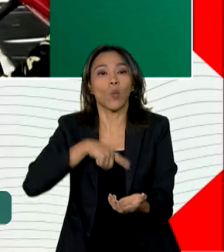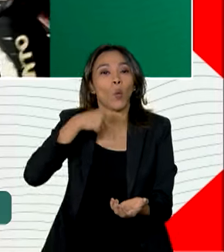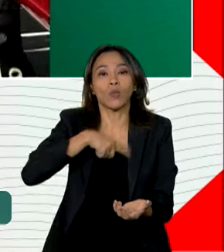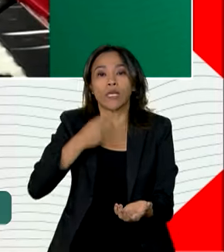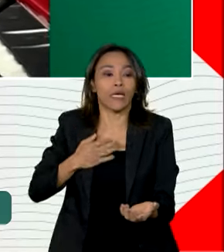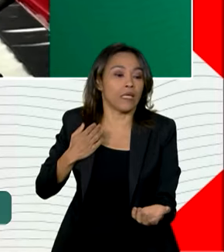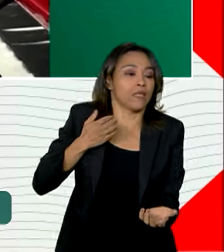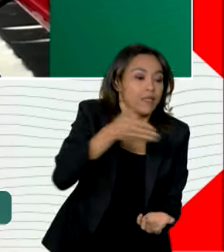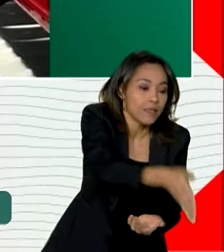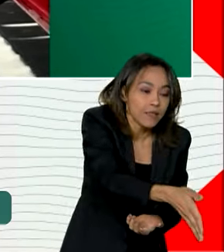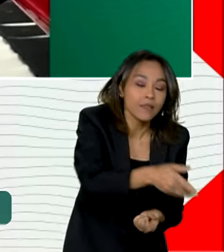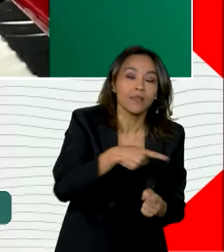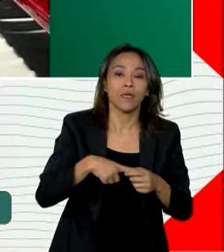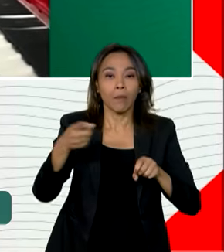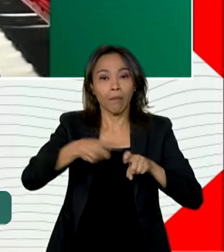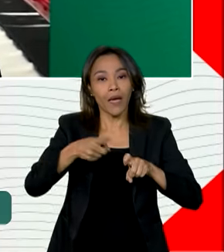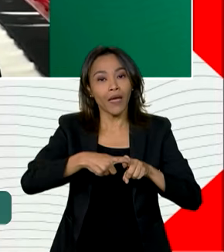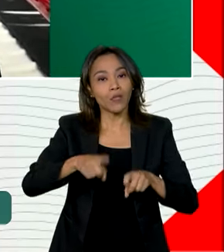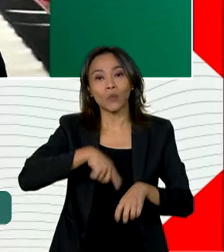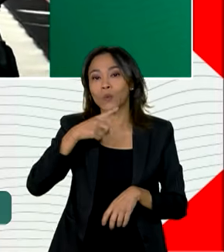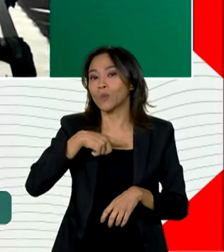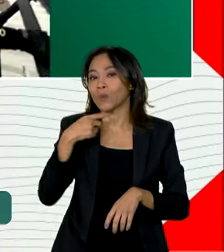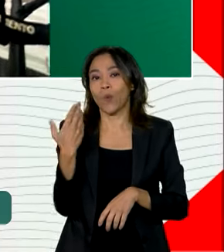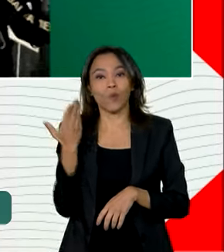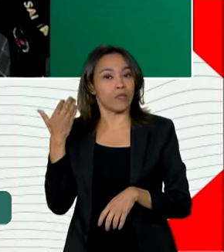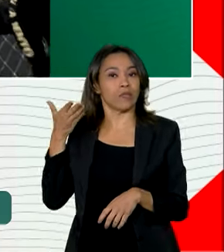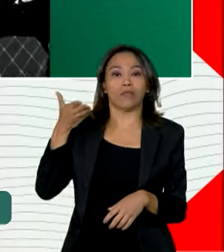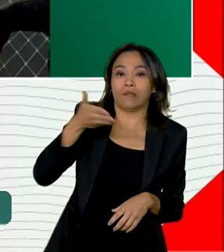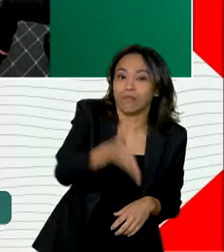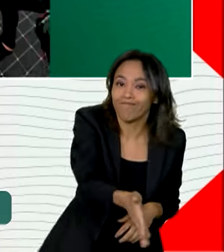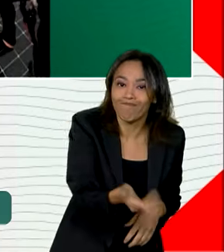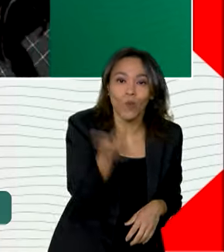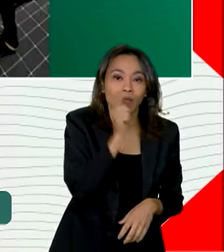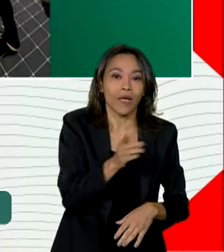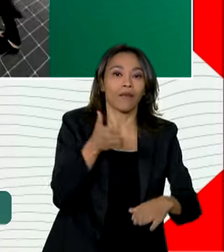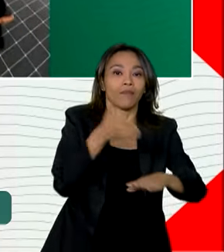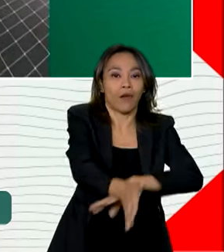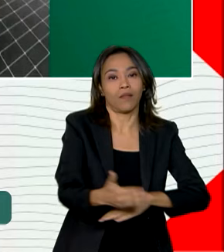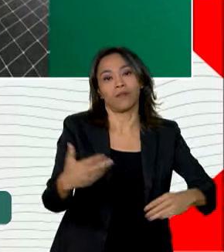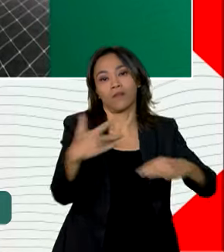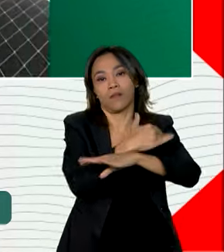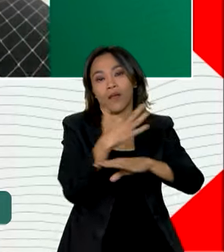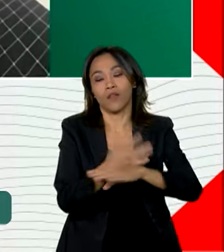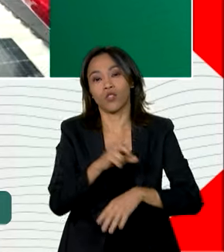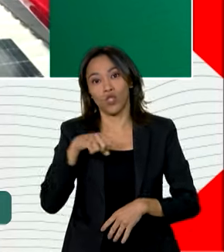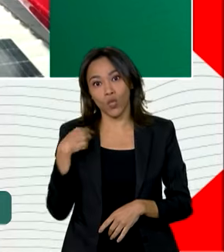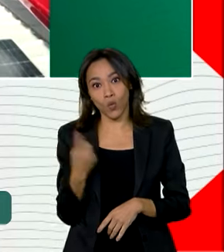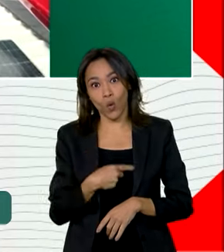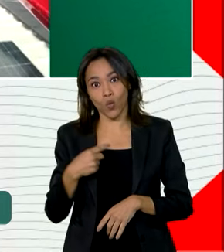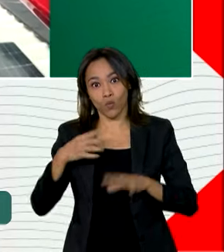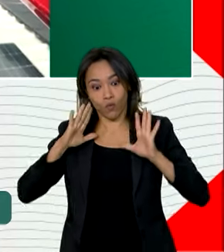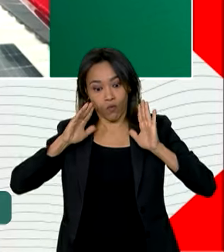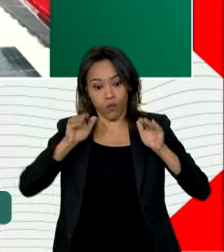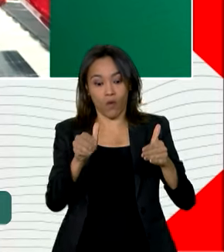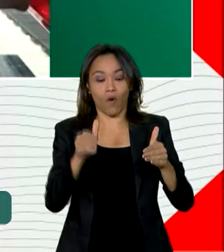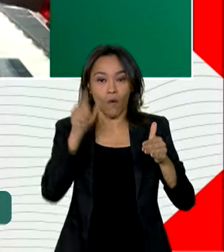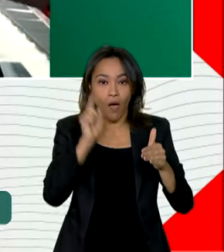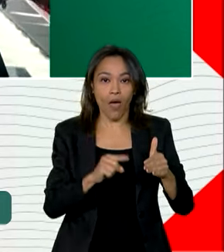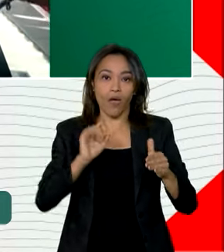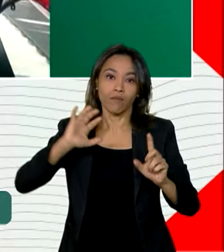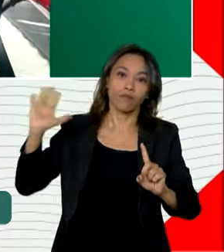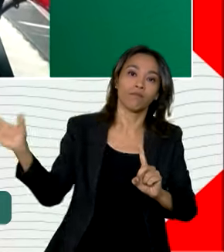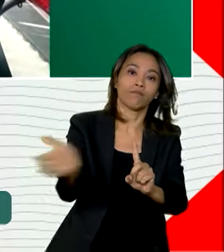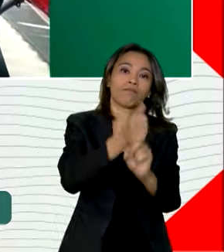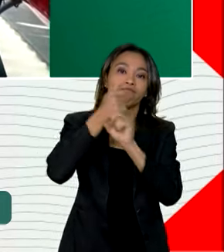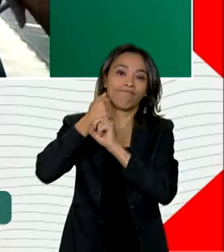Médicos plantonistas não conseguem chegar nas cidades. E todo o nosso foco, nesse momento, está voltado para o resgate.